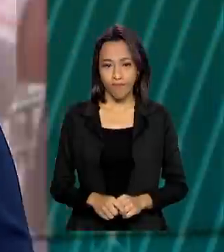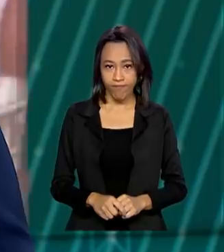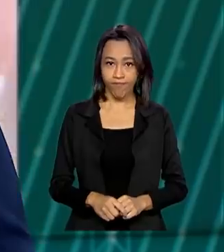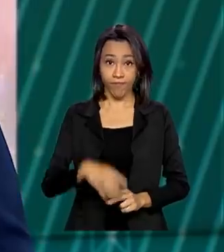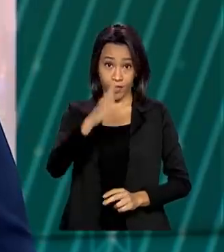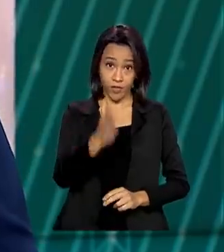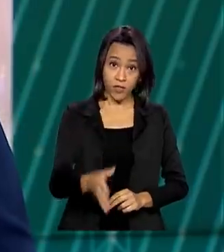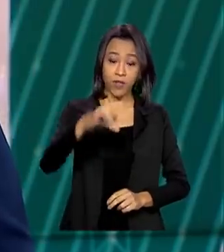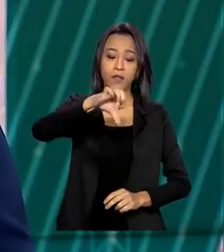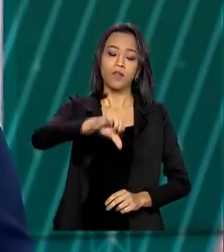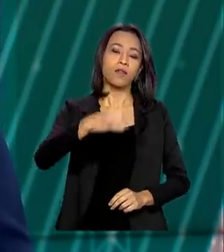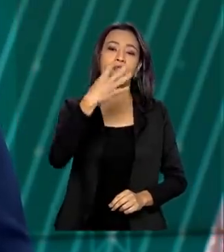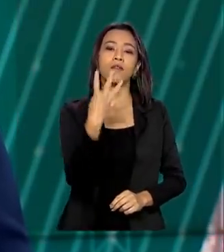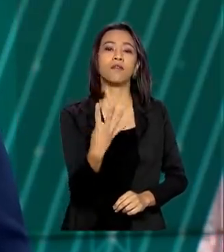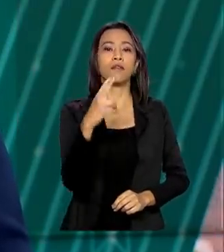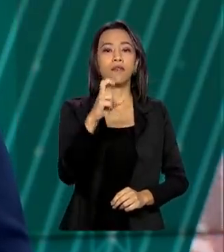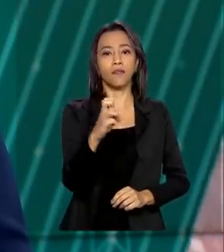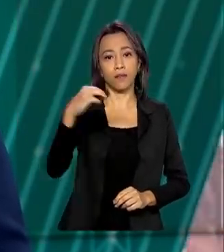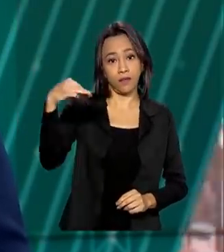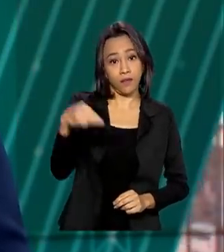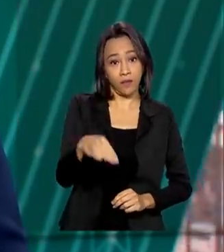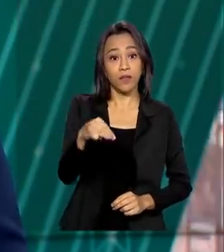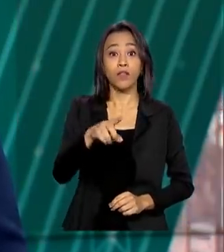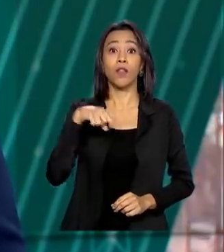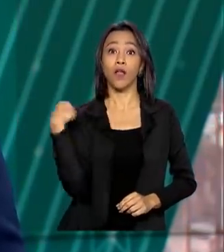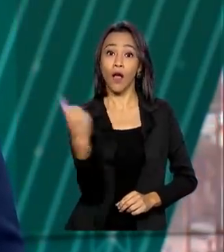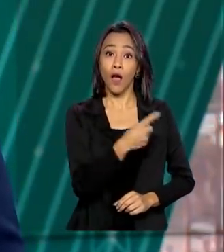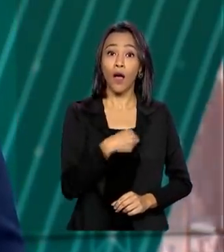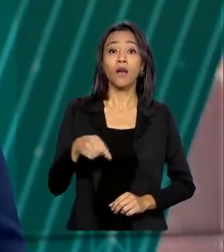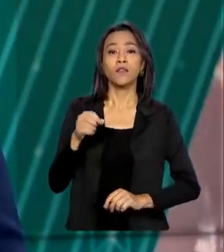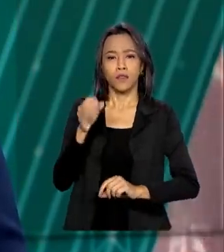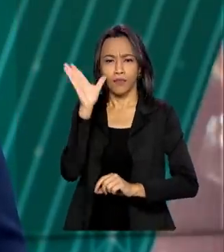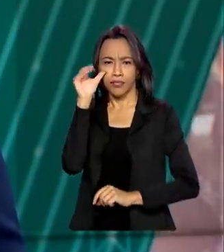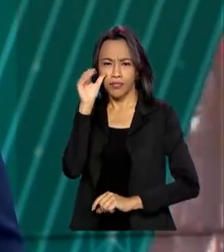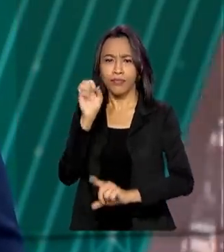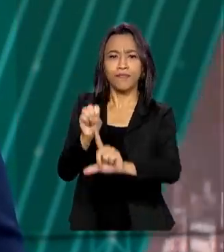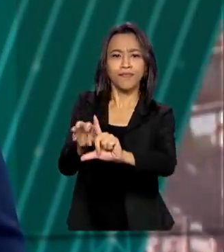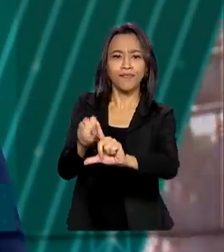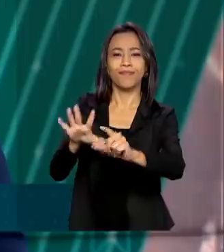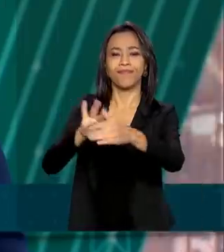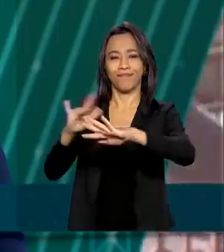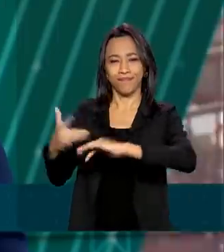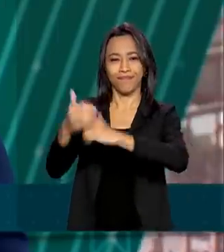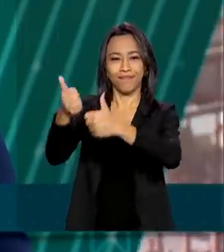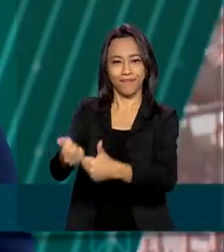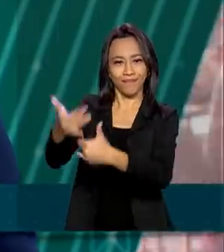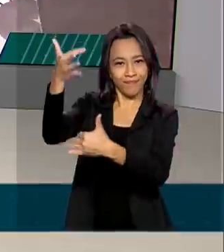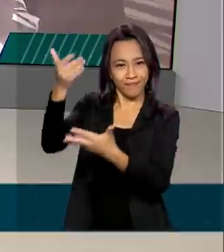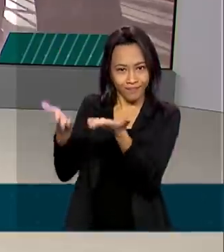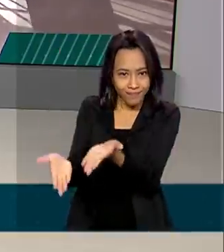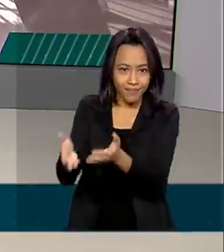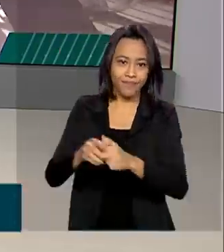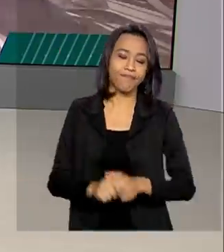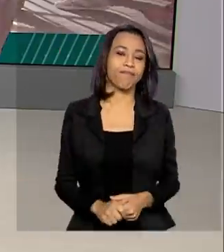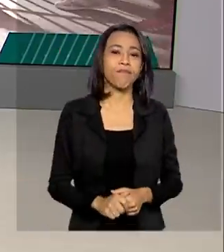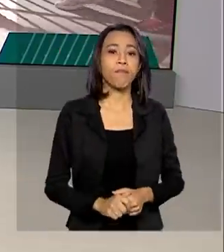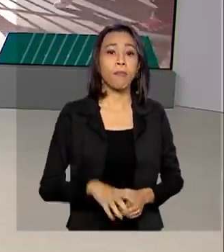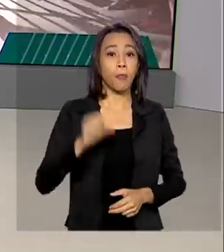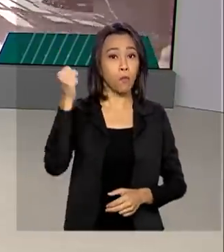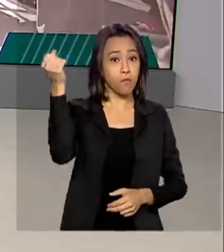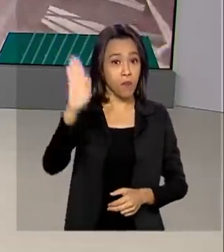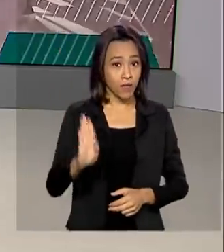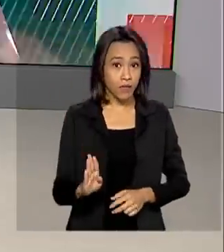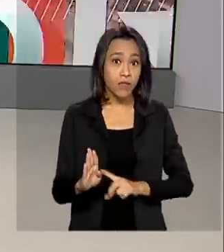São 9 horas e 45 minutos. Nós estamos ao vivo também pelas redes sociais. O